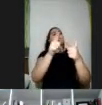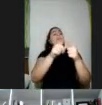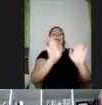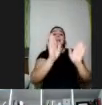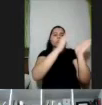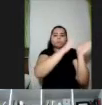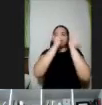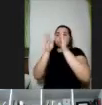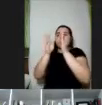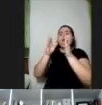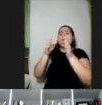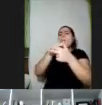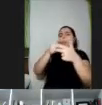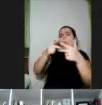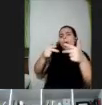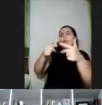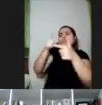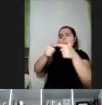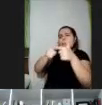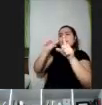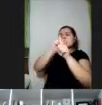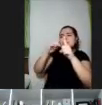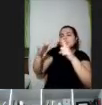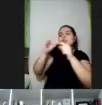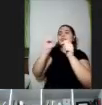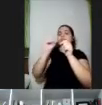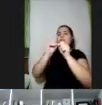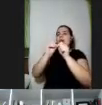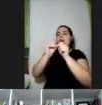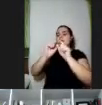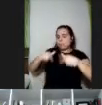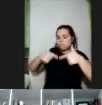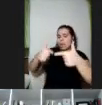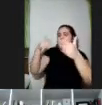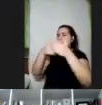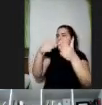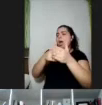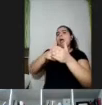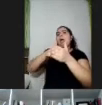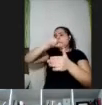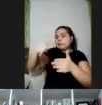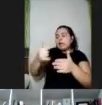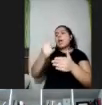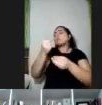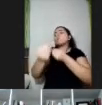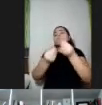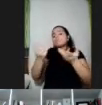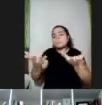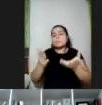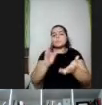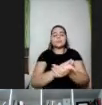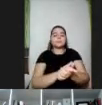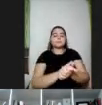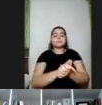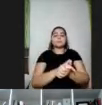sociedade como um problema e elas, sim, precisam ser eliminadas para que a gente possa trabalhar na perspectiva da equidade. Então, a gente